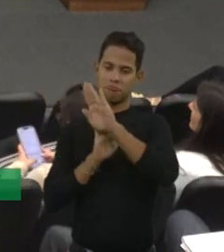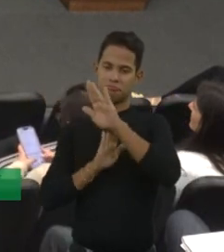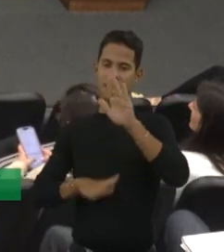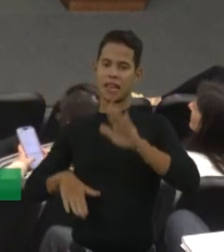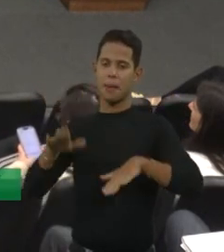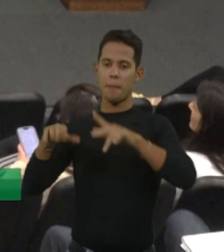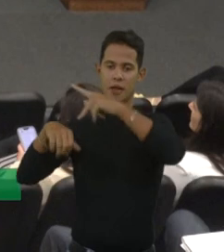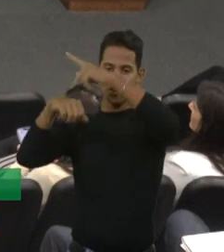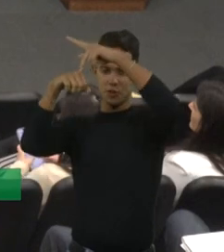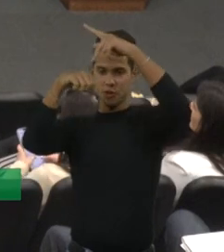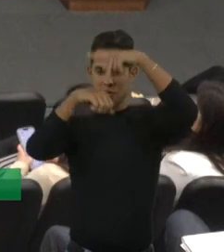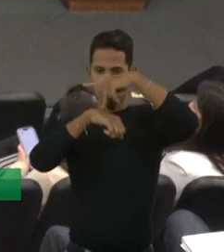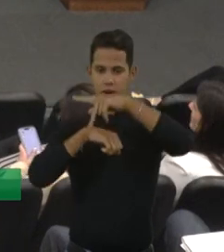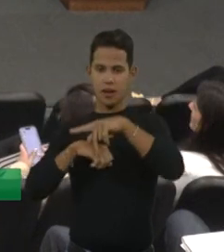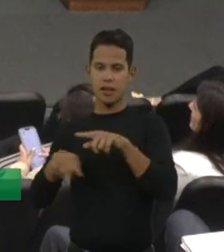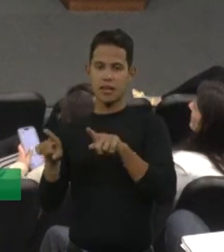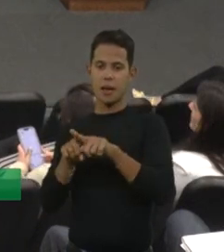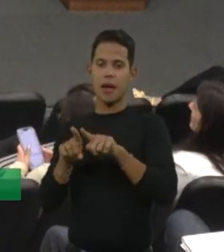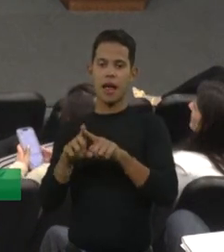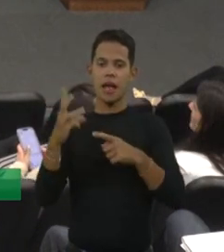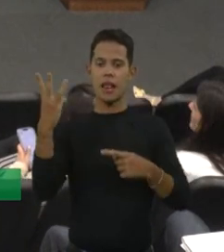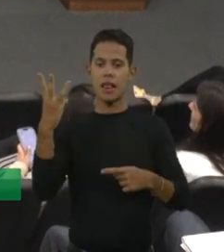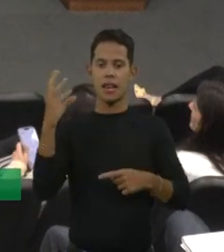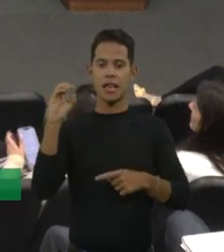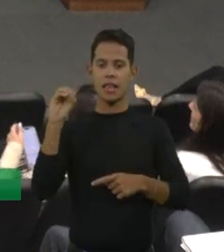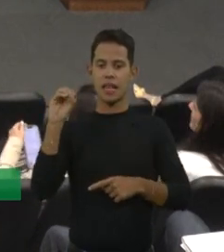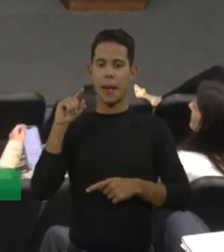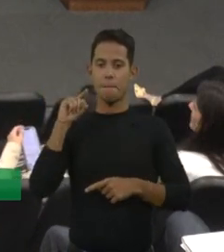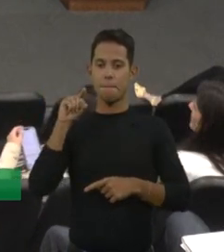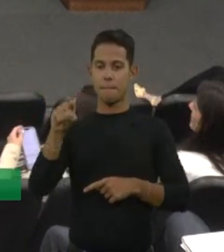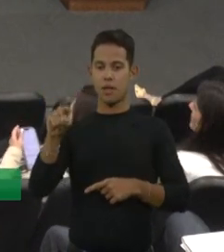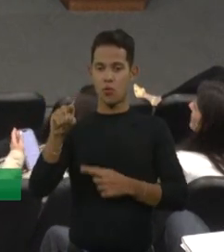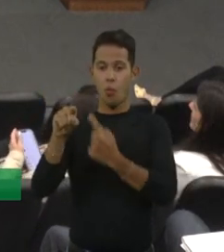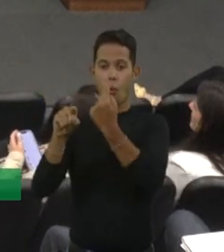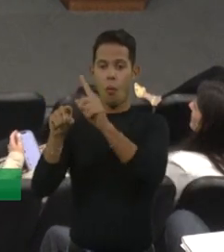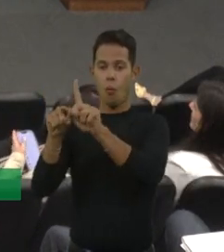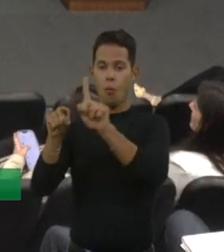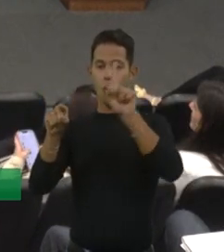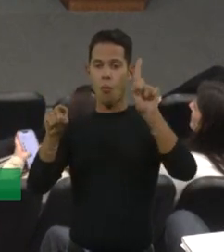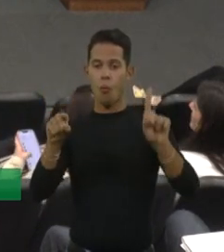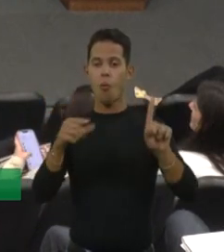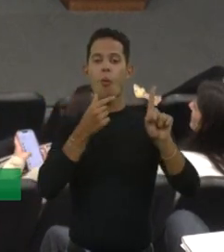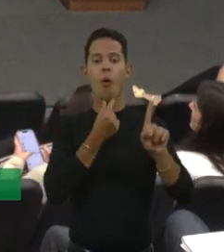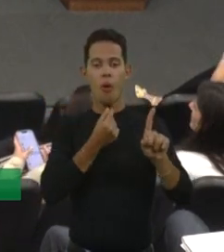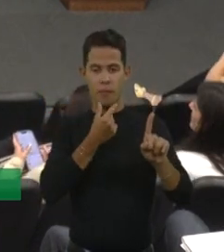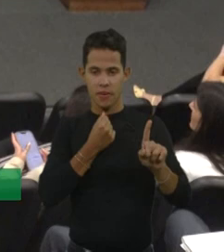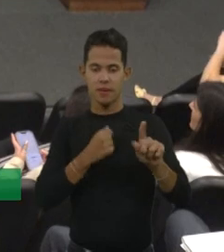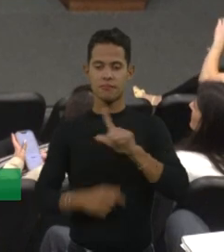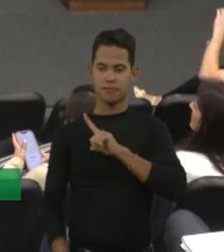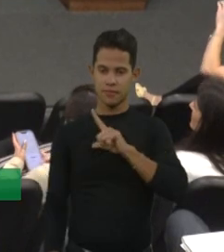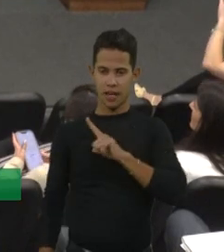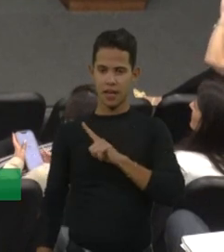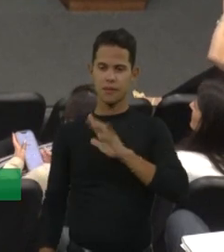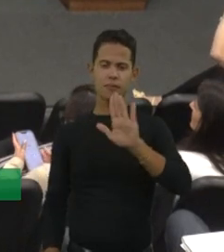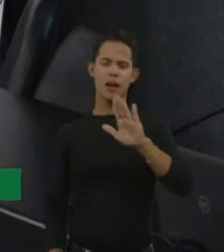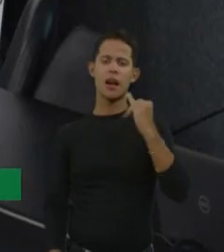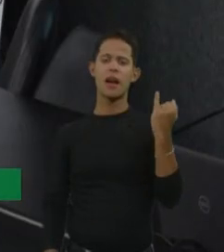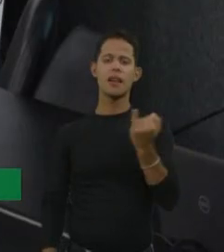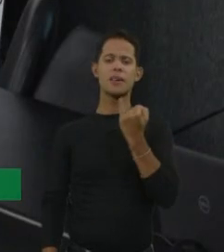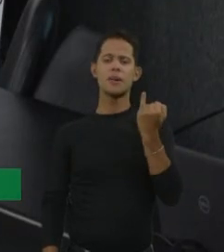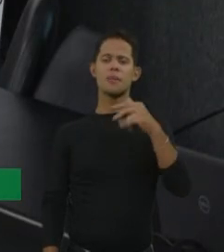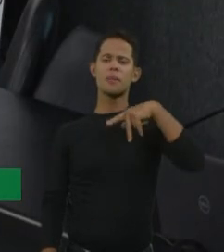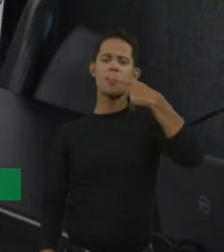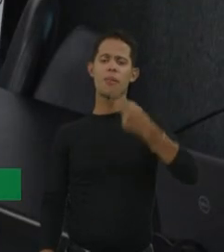um caso a cada 30 mil nascidos meninos. Então, é seis vezes a frequência menor. E qual é a importância para o Brasil?